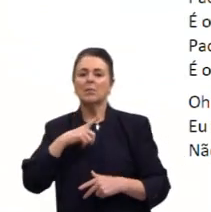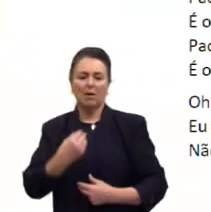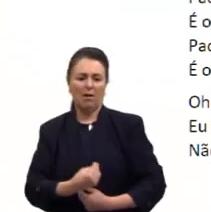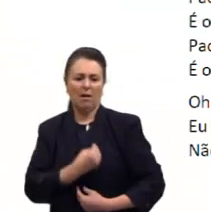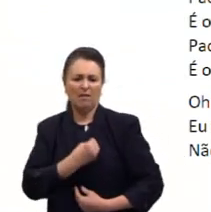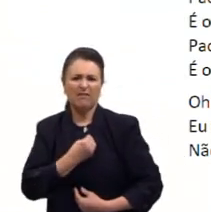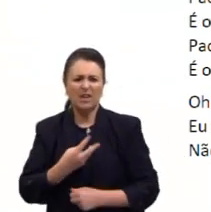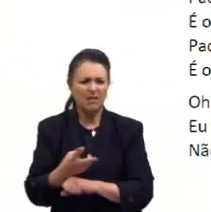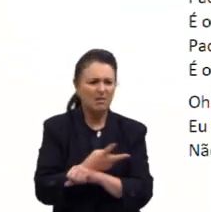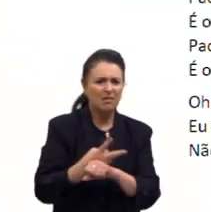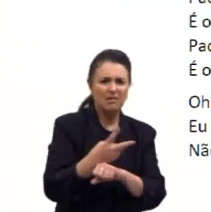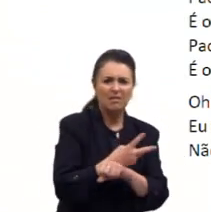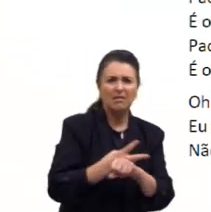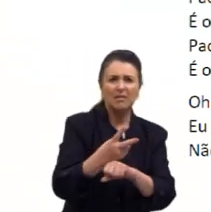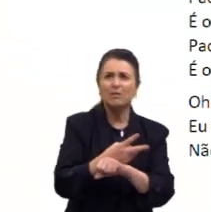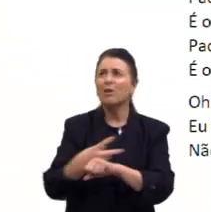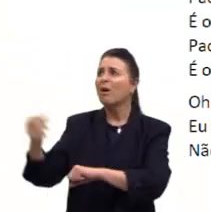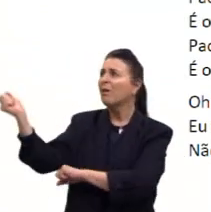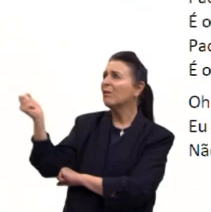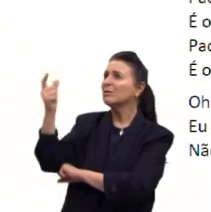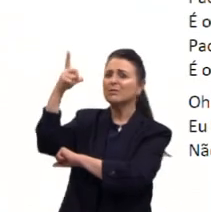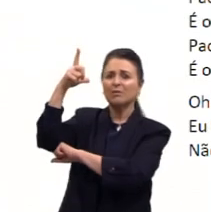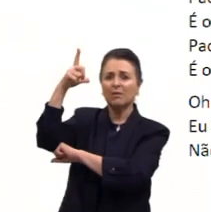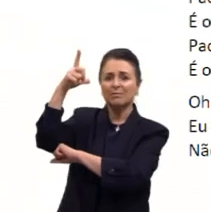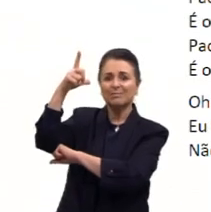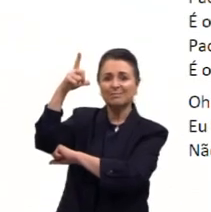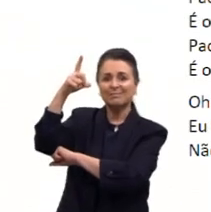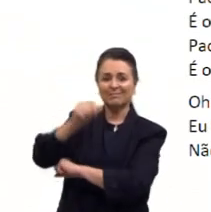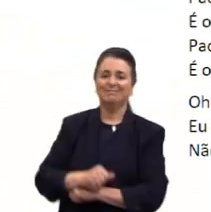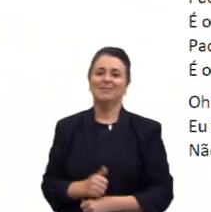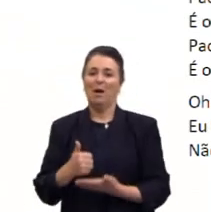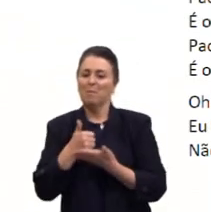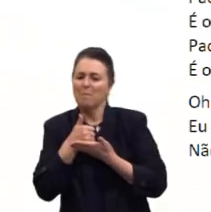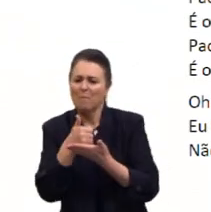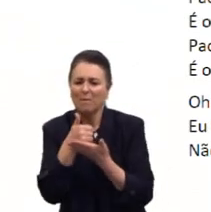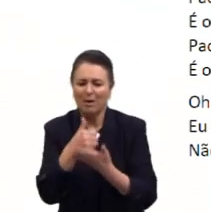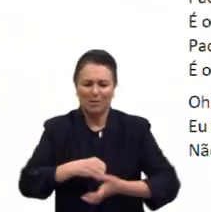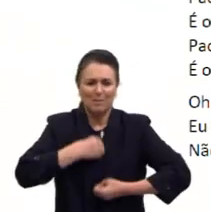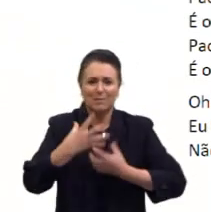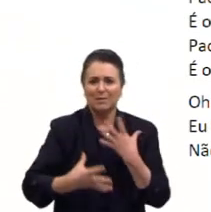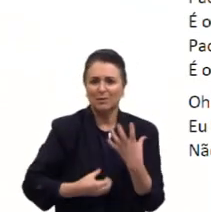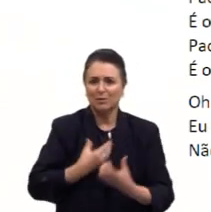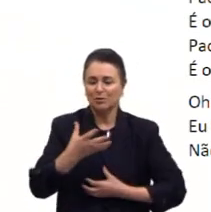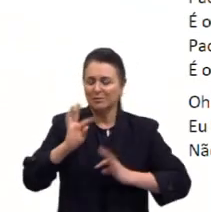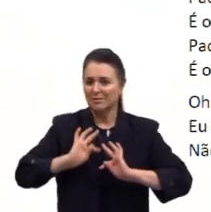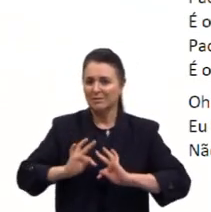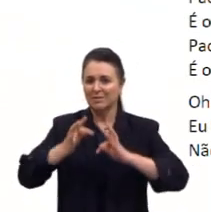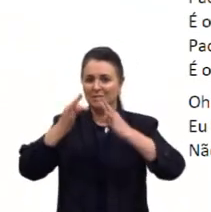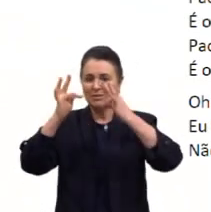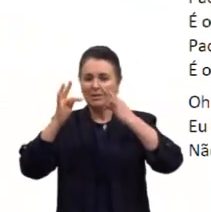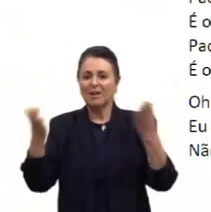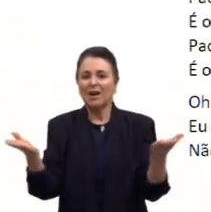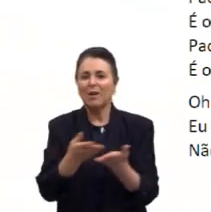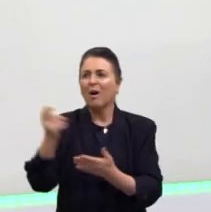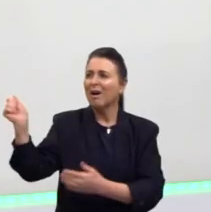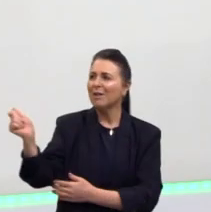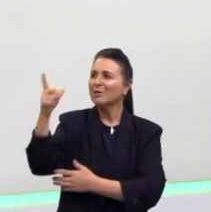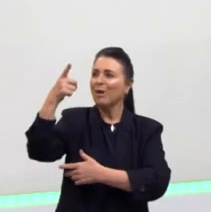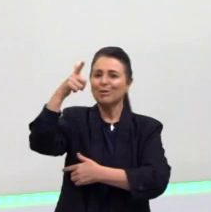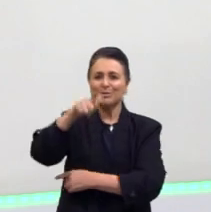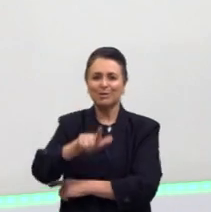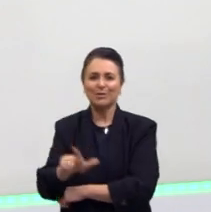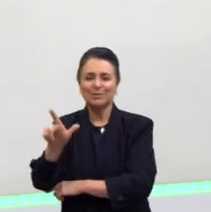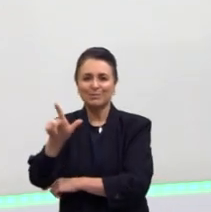inteira, planos tão incríveis, trama a luz do sol. Apoiado em poesia e em tecnologia, agora a luz do sol.